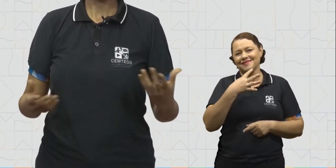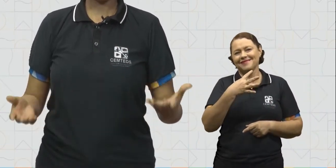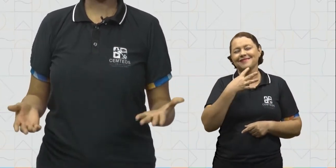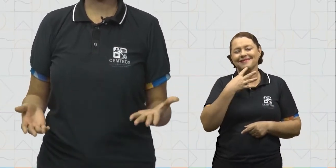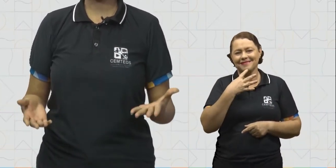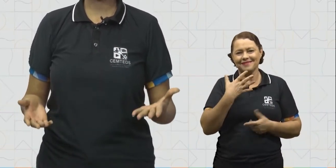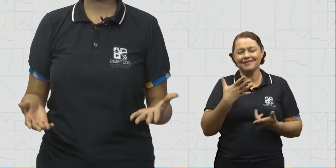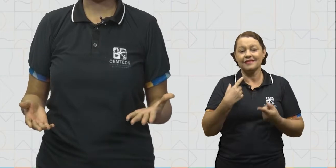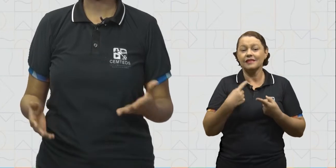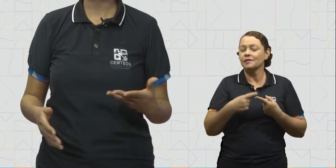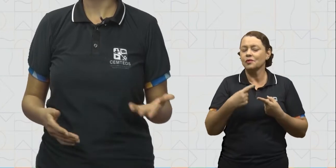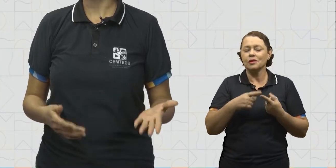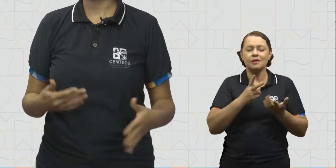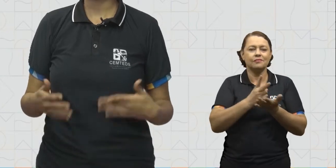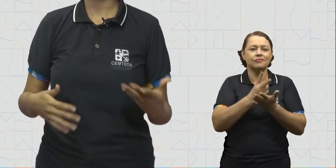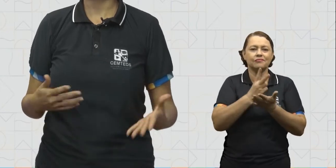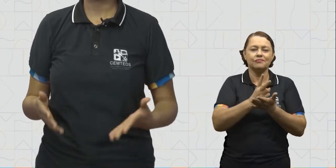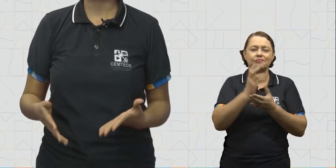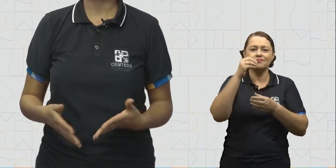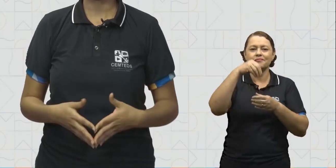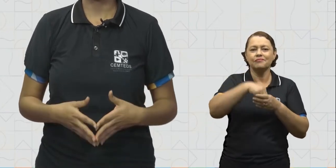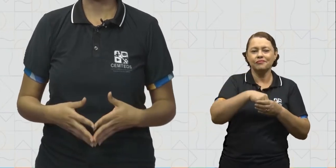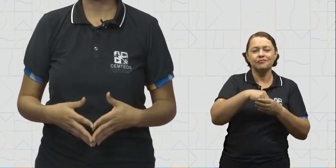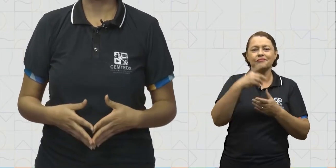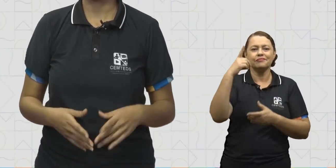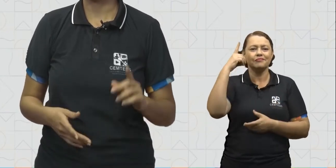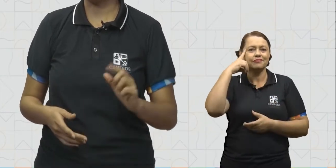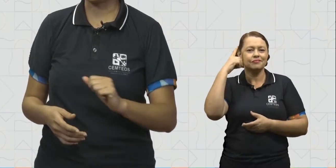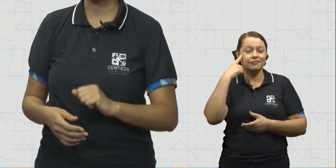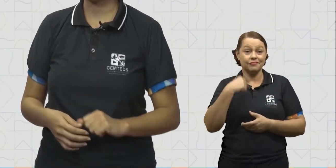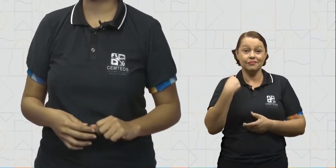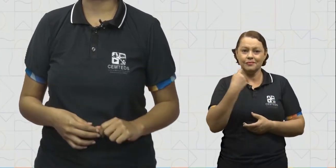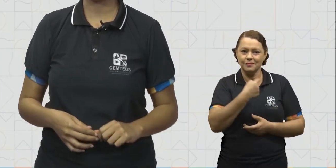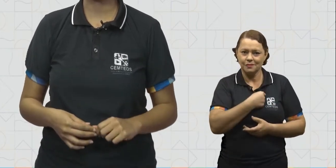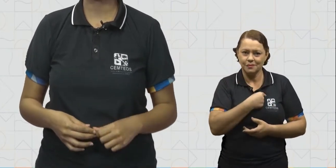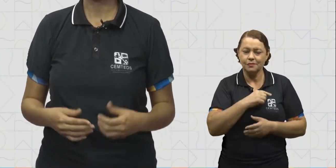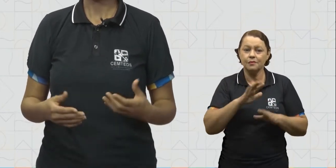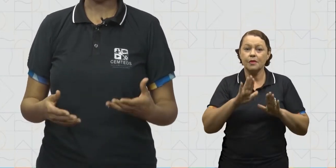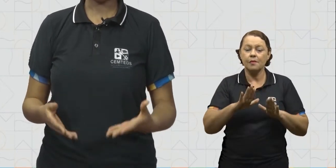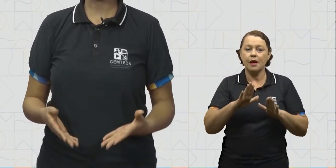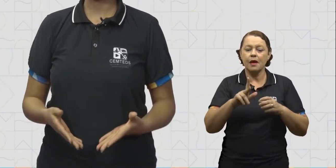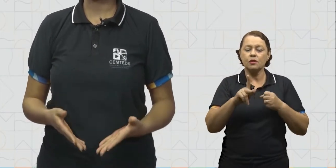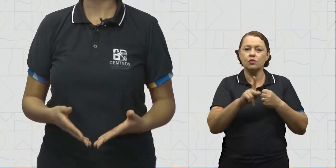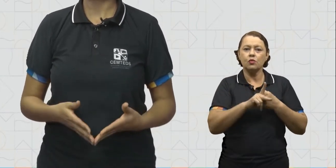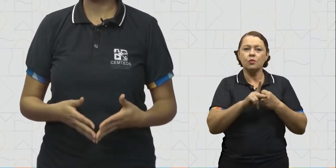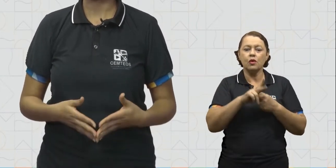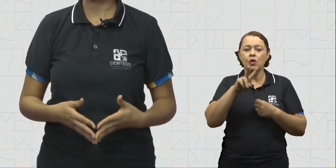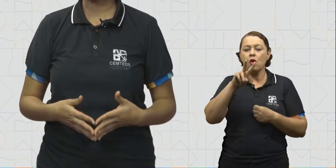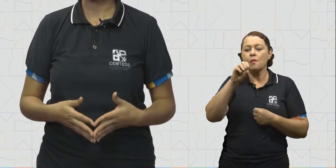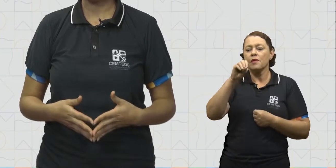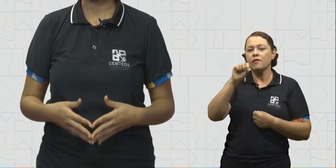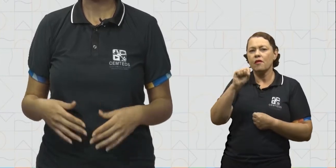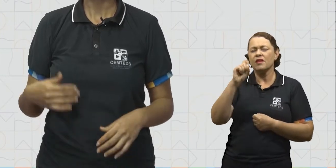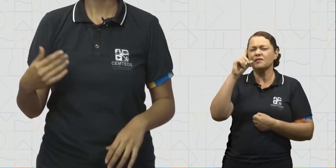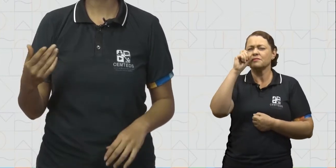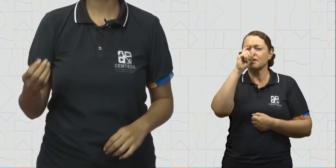bem, pois eles fazem parte do cotidiano de todos nós. O pronome voz é mais difícil de ouvirmos por aí, mas é